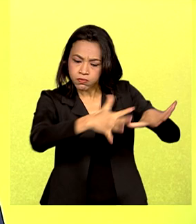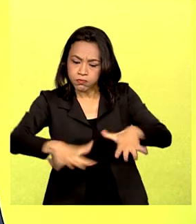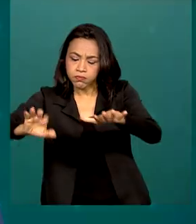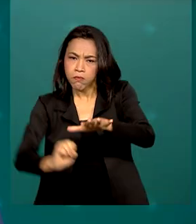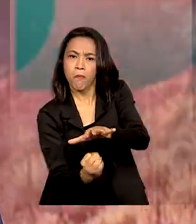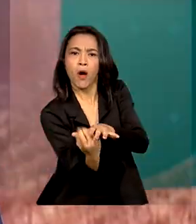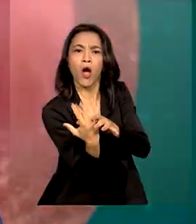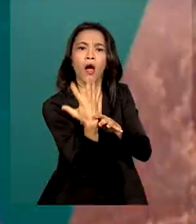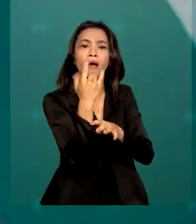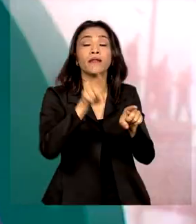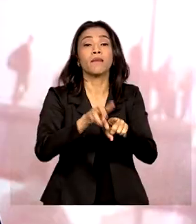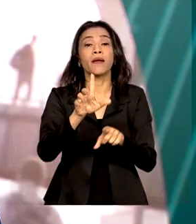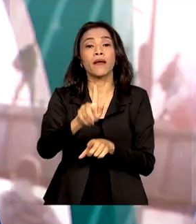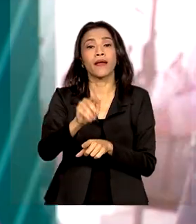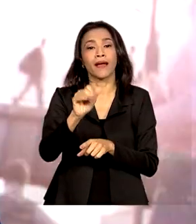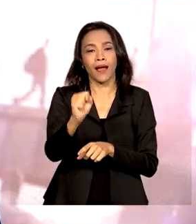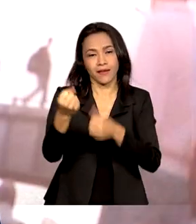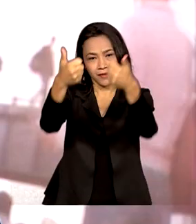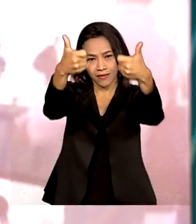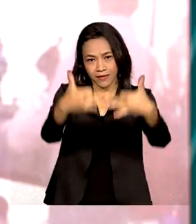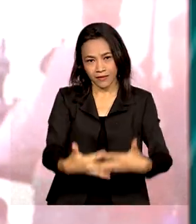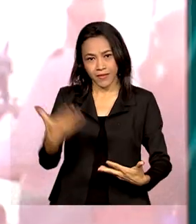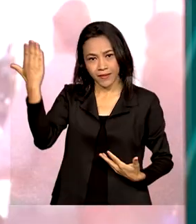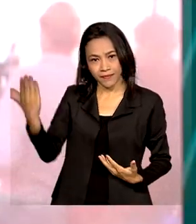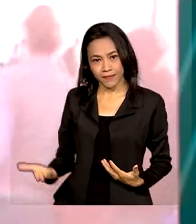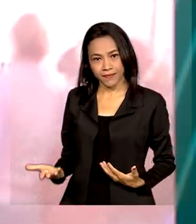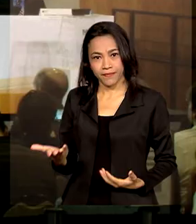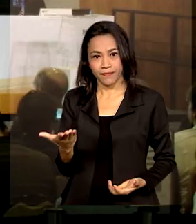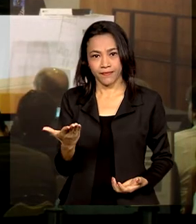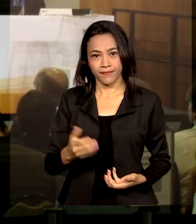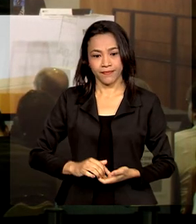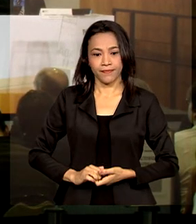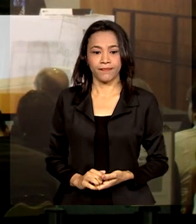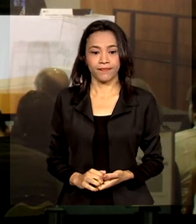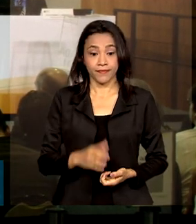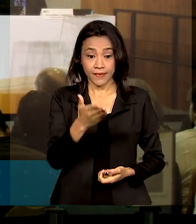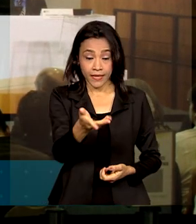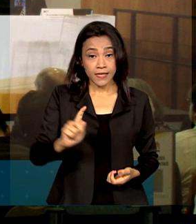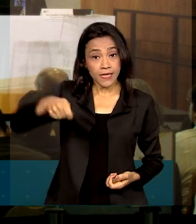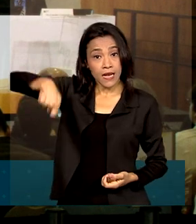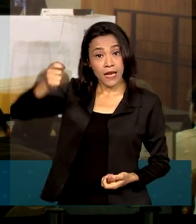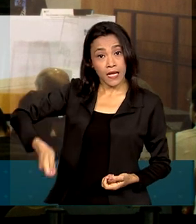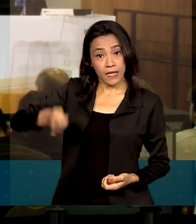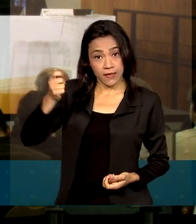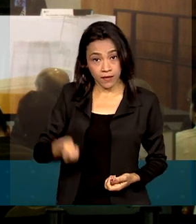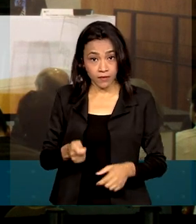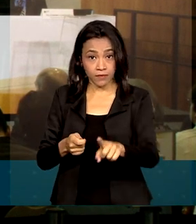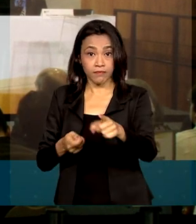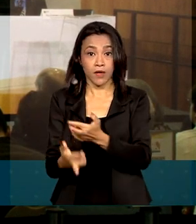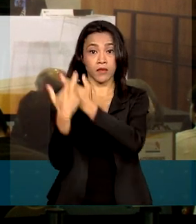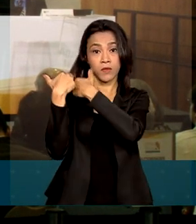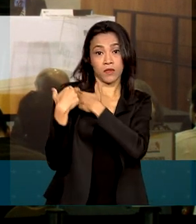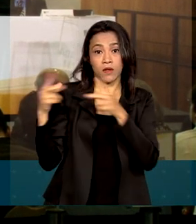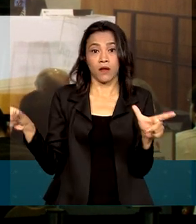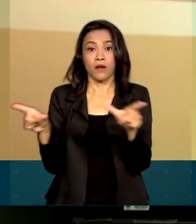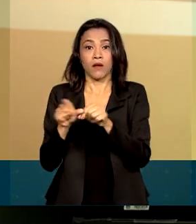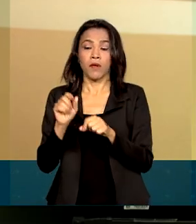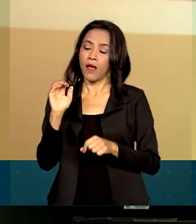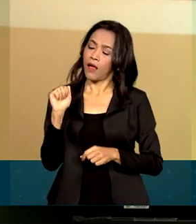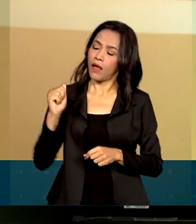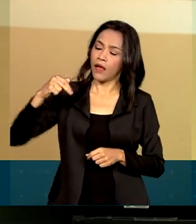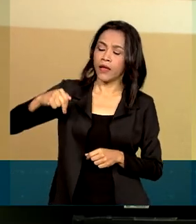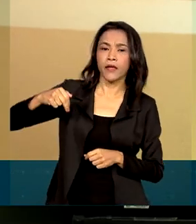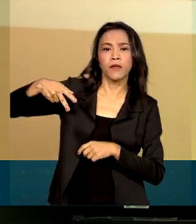resultados você confere com o repórter Maurício de Almeida. No leilão realizado pela ANP, a Agência Nacional do